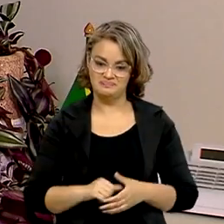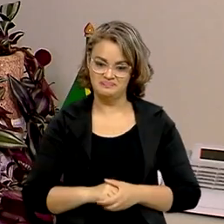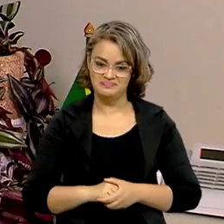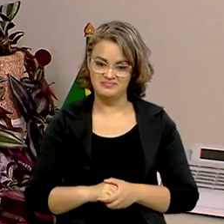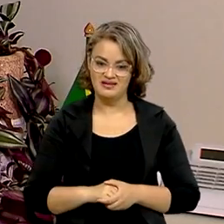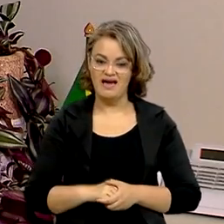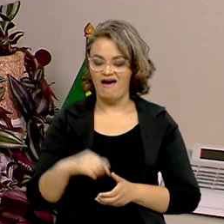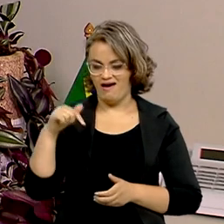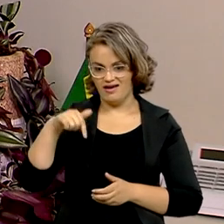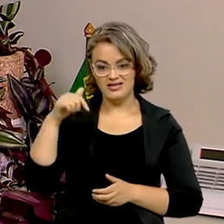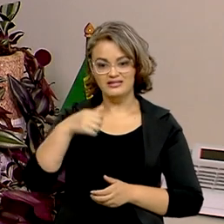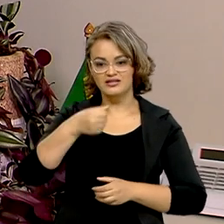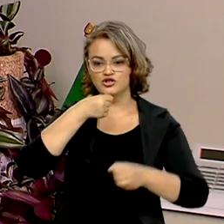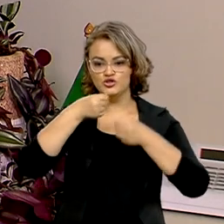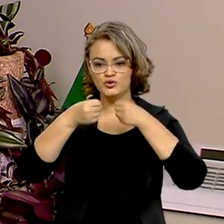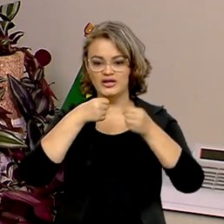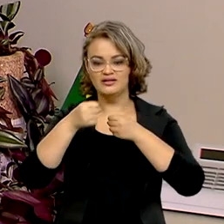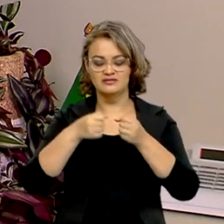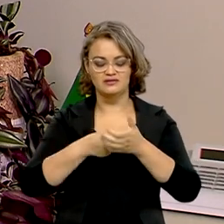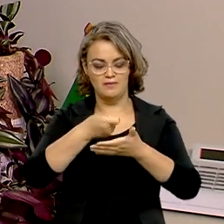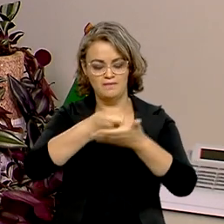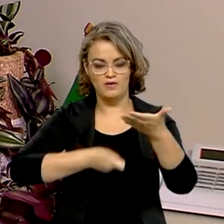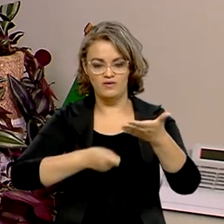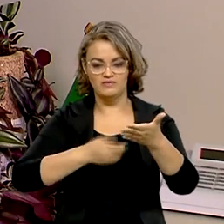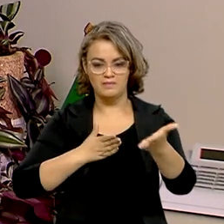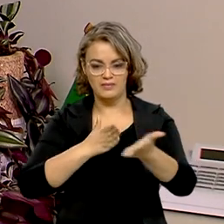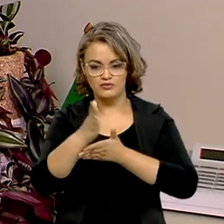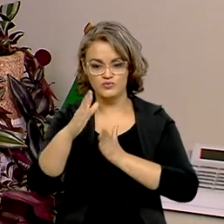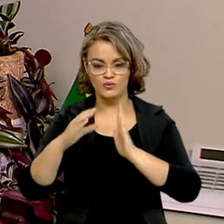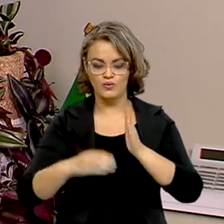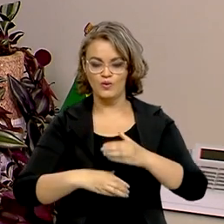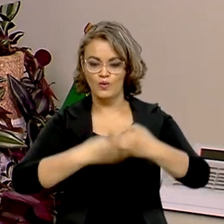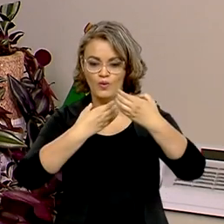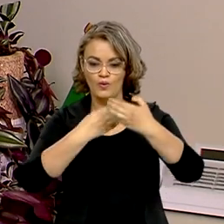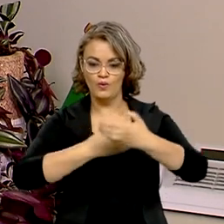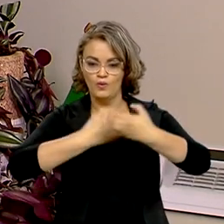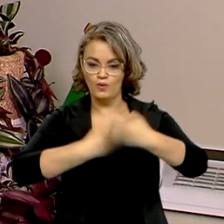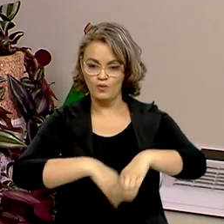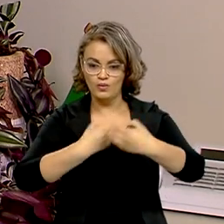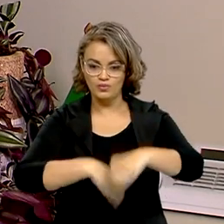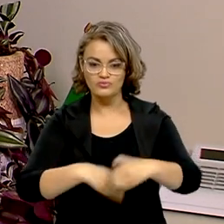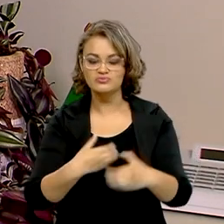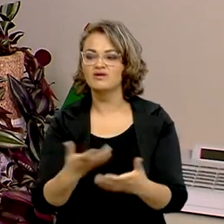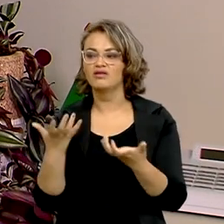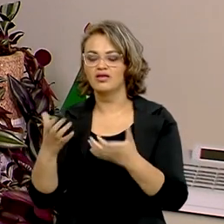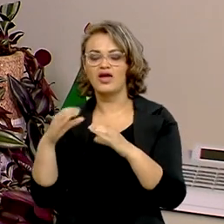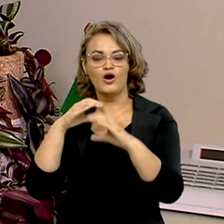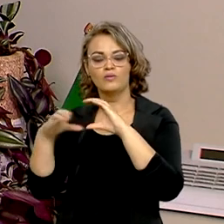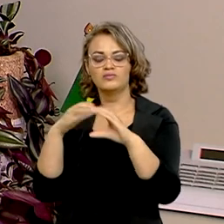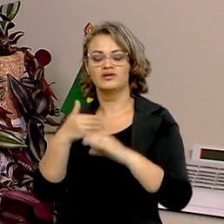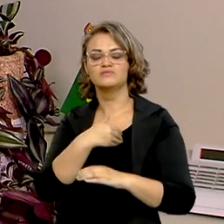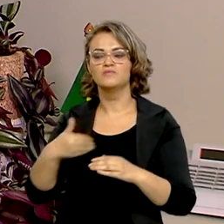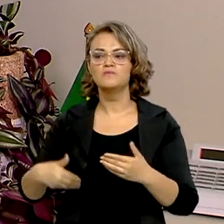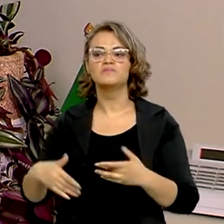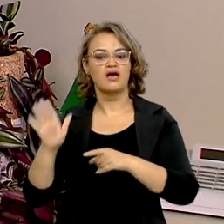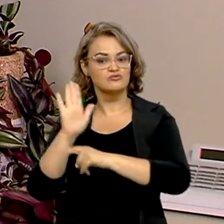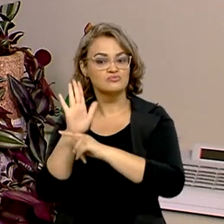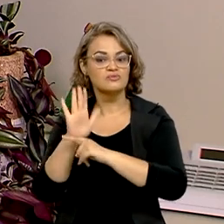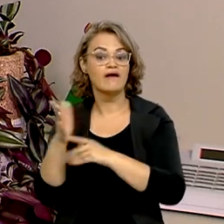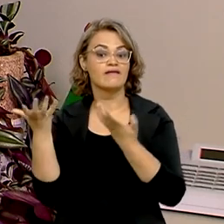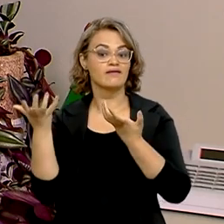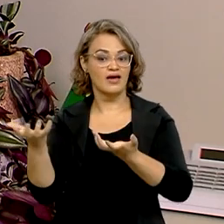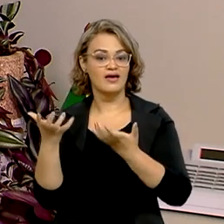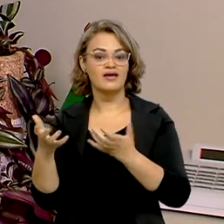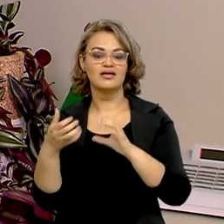como ela tem jornalistas concursados, jornalistas que estão querendo fazer o melhor pela comunicação pública, ela tem